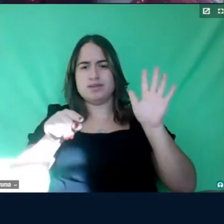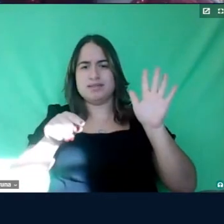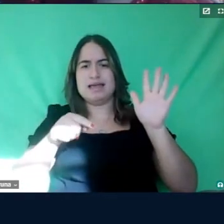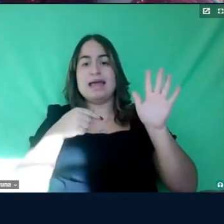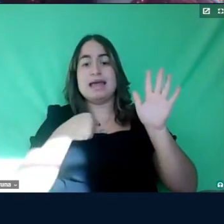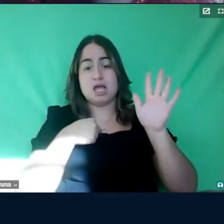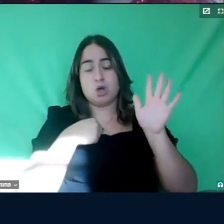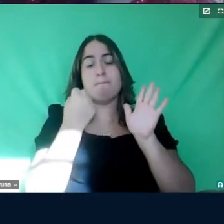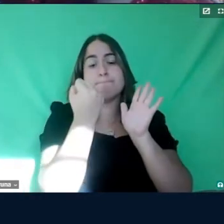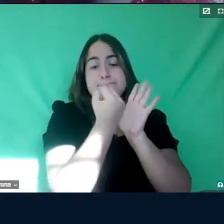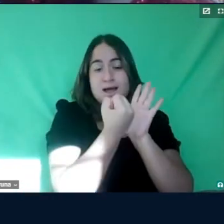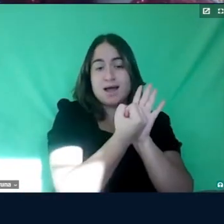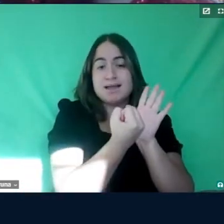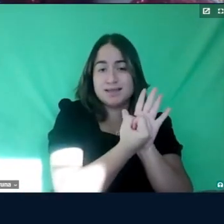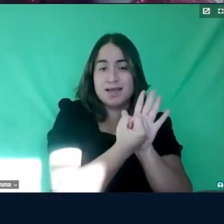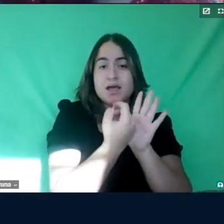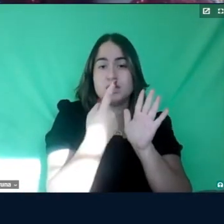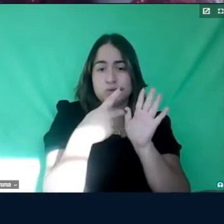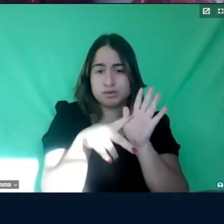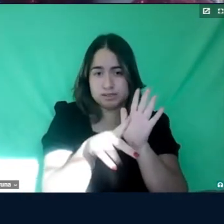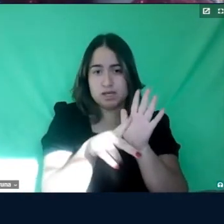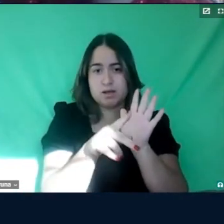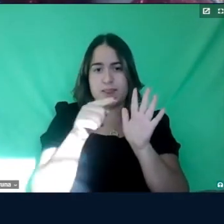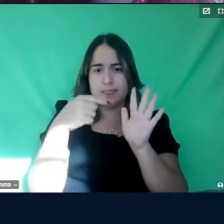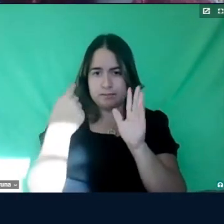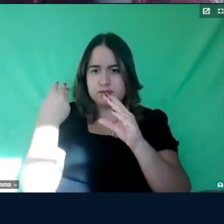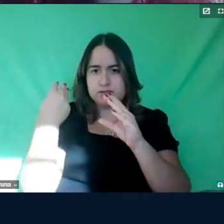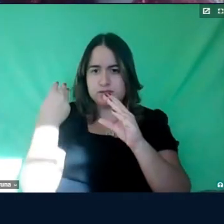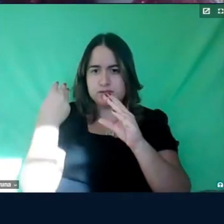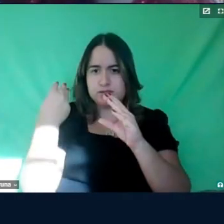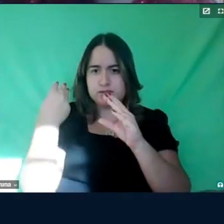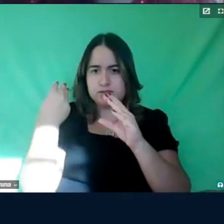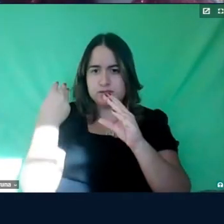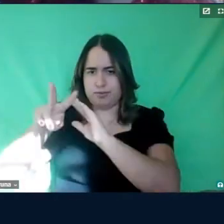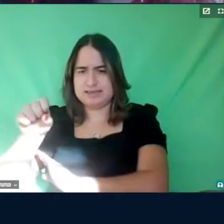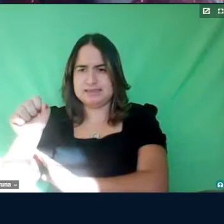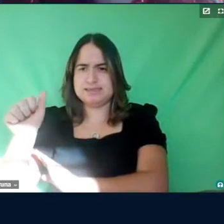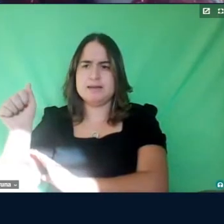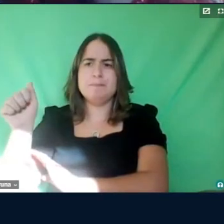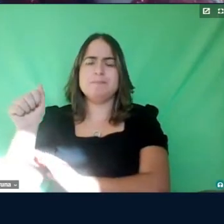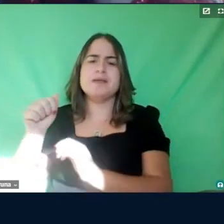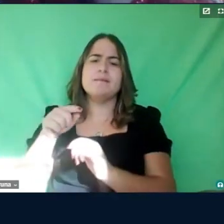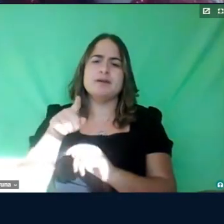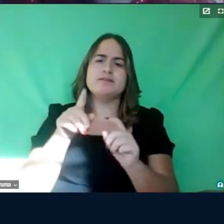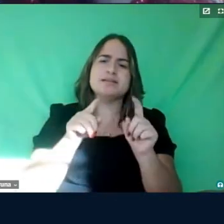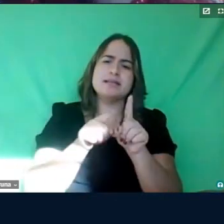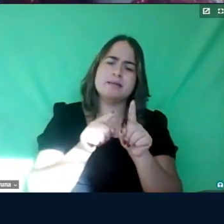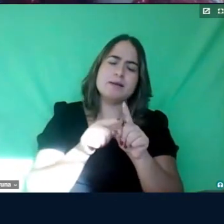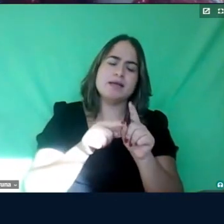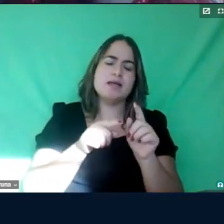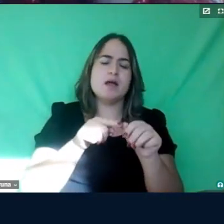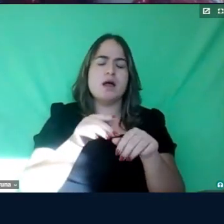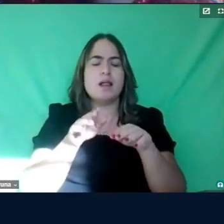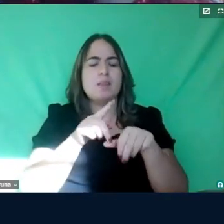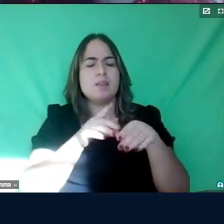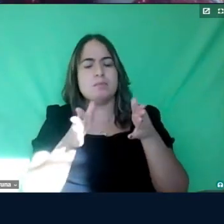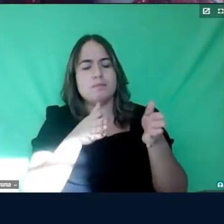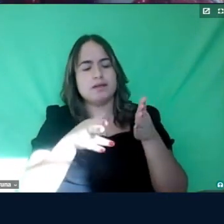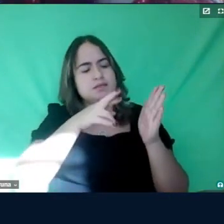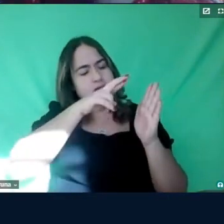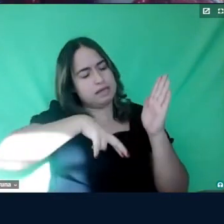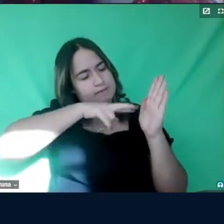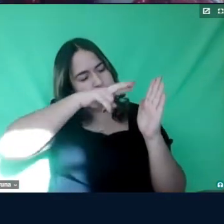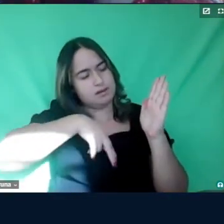marcações no seu arquivo, depois eu mando pra Vanessa, tá? Pra você, na hora de revisar, porque, assim, a gente